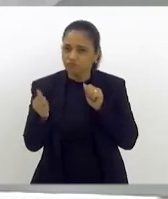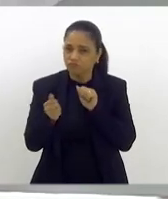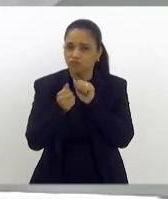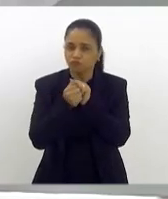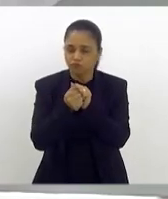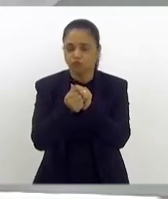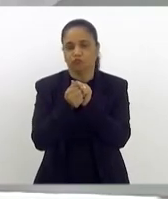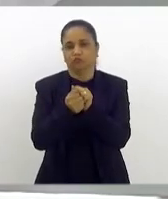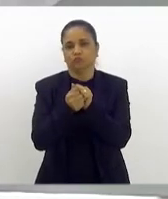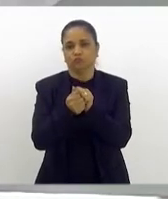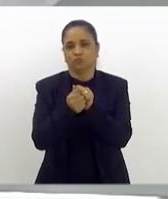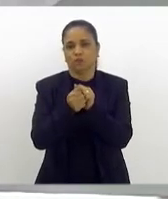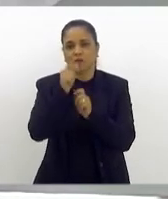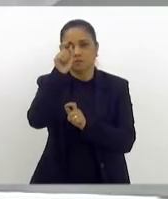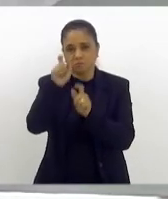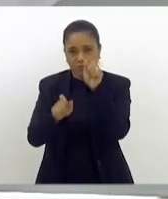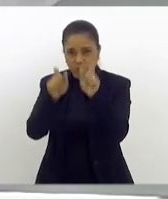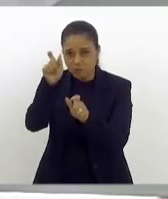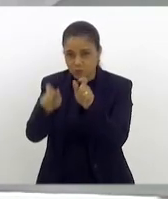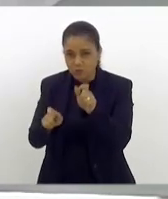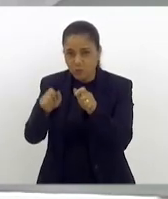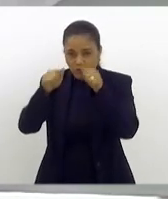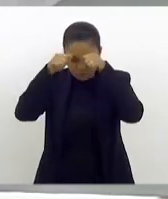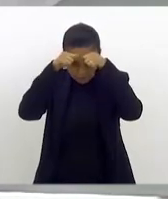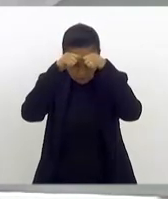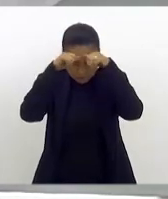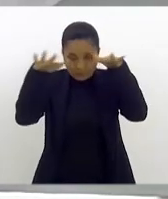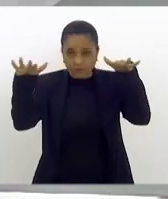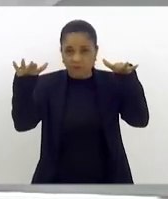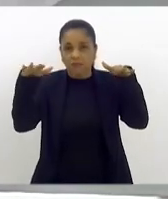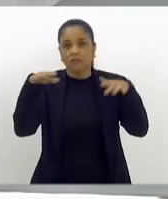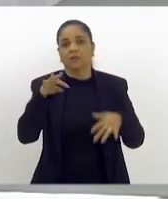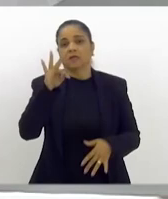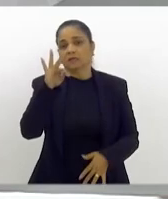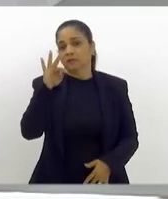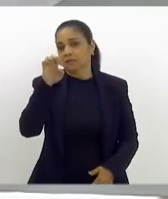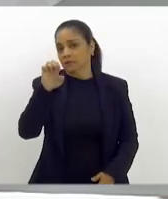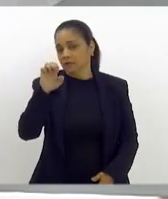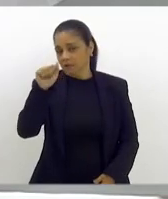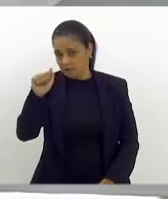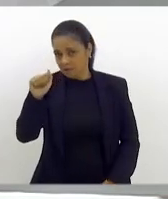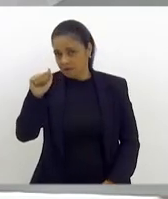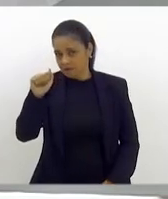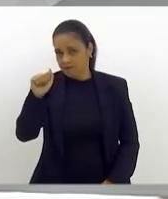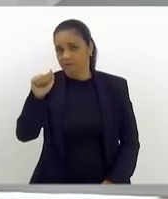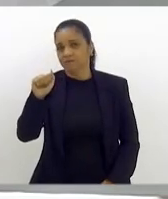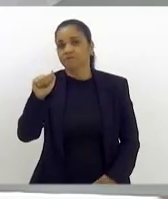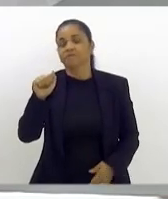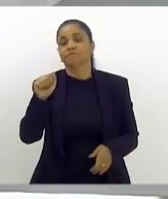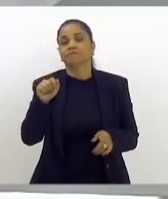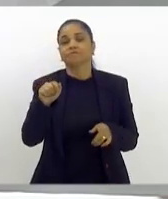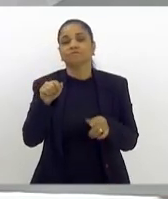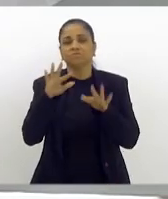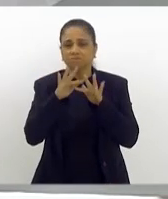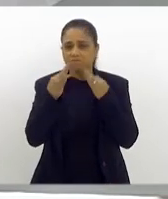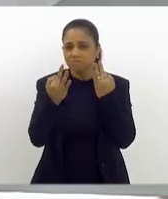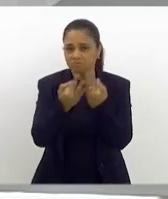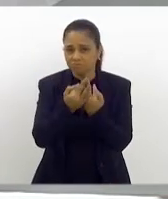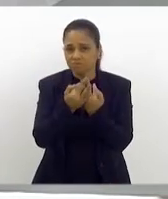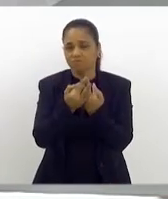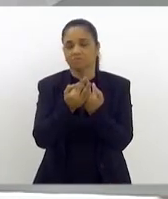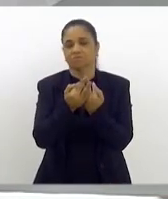oportuna, às pessoas com transtorno de aspecto autista e seus familiares